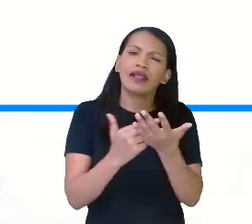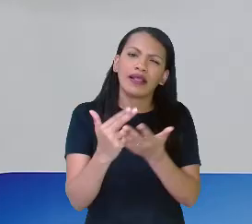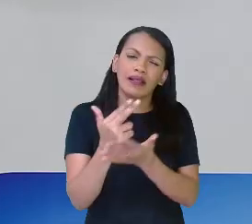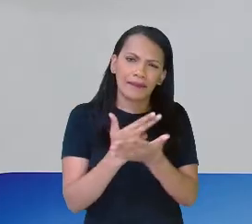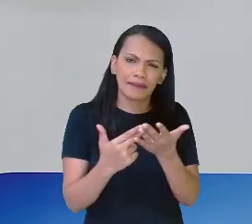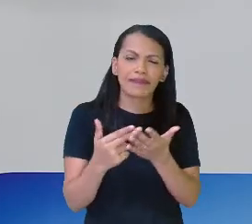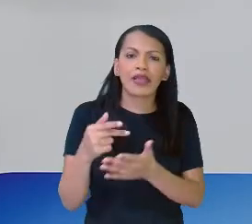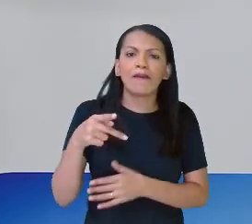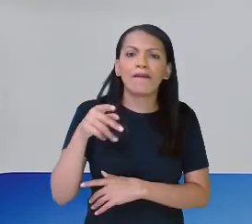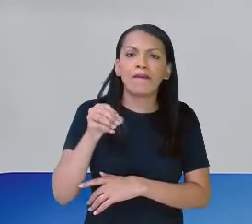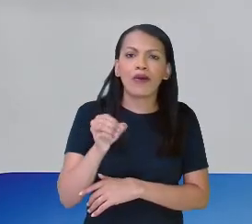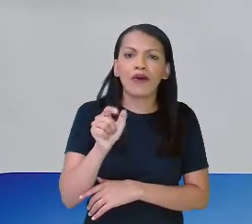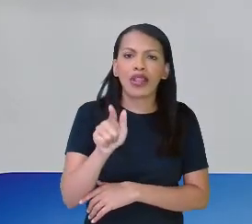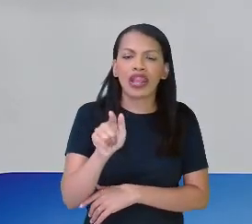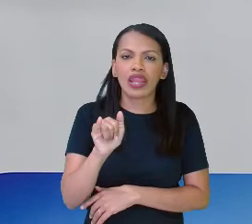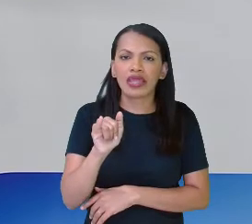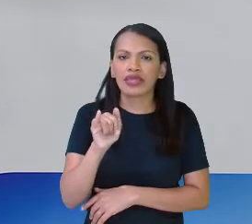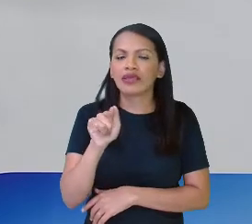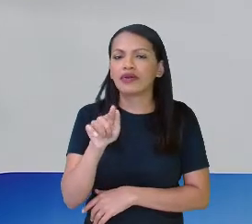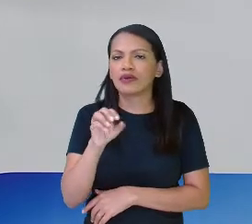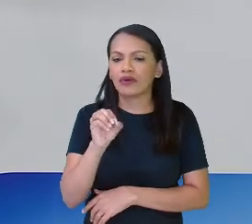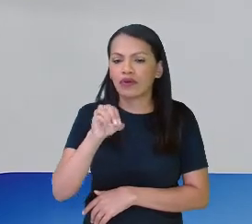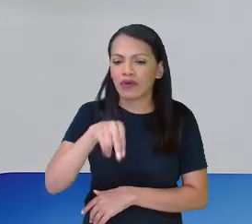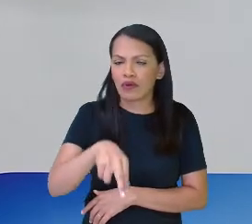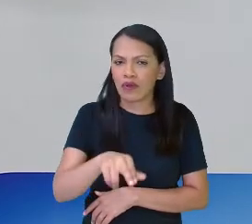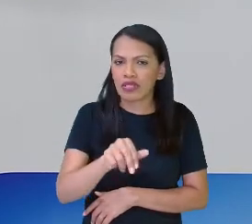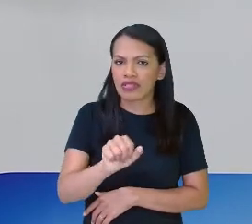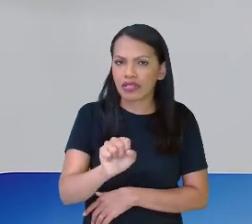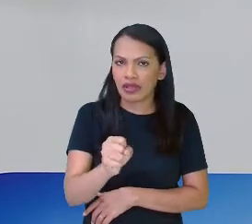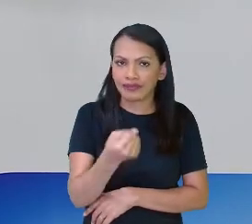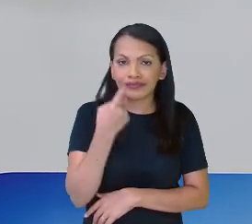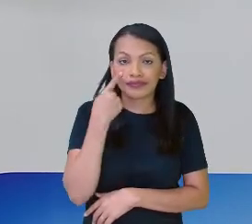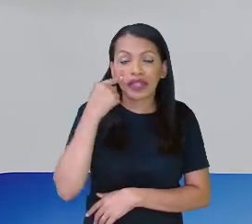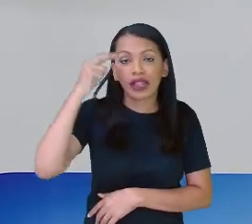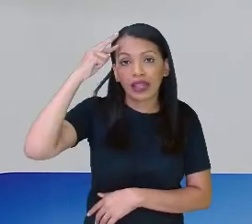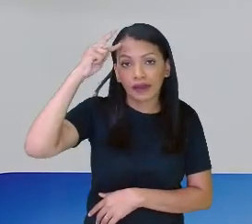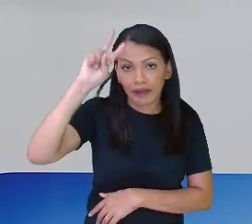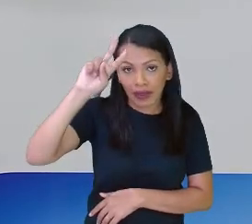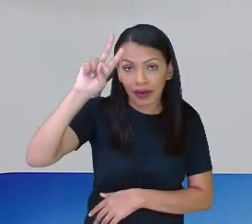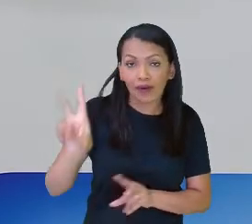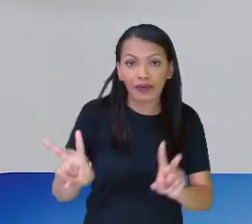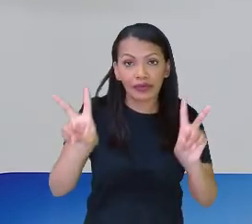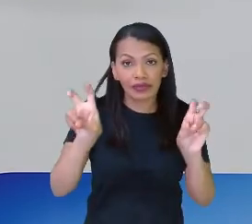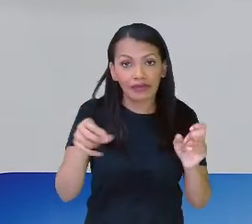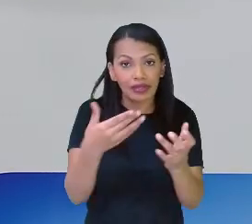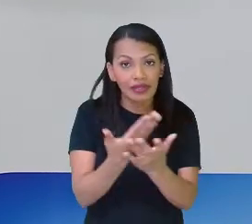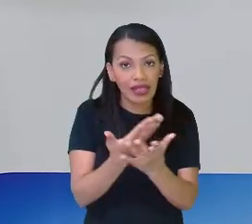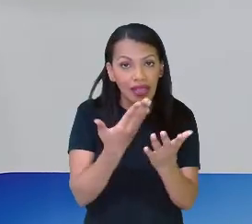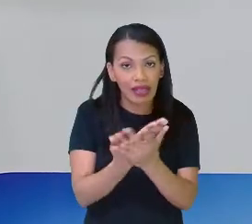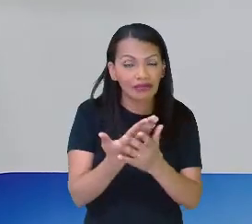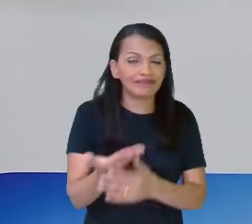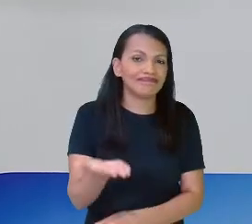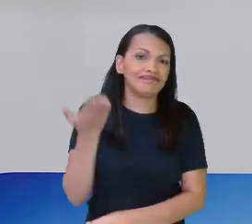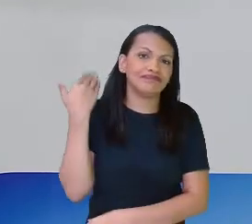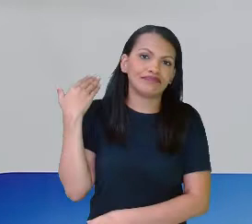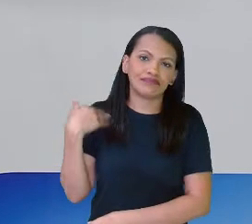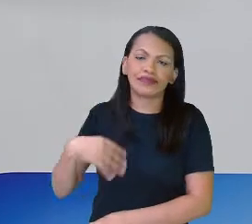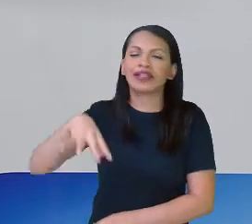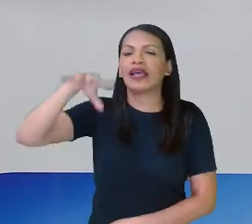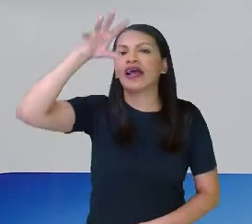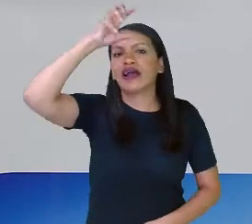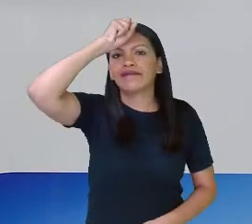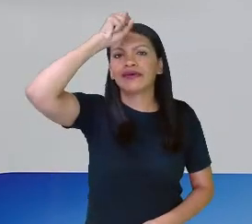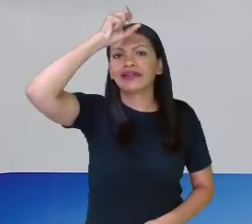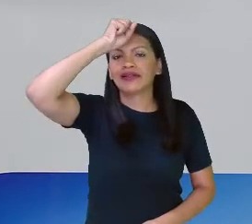de figuras poligonais, eu vou recapitular um assunto que a gente viu em aula anterior. Nós aprendemos na aula anterior